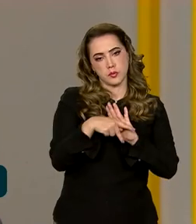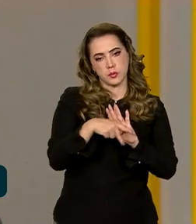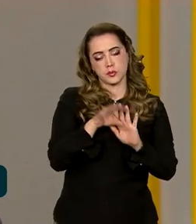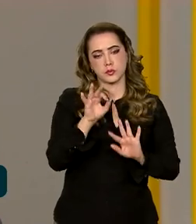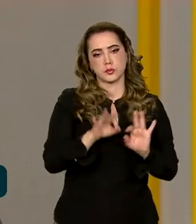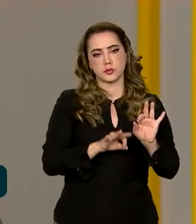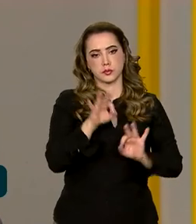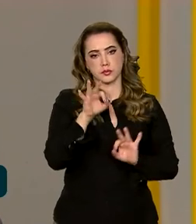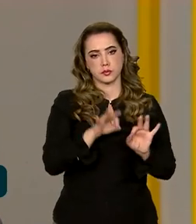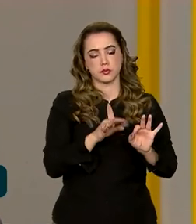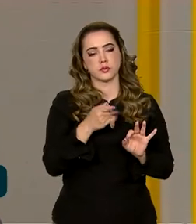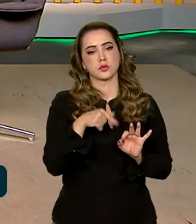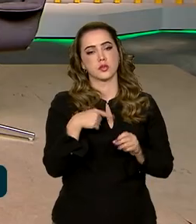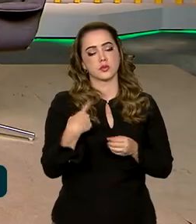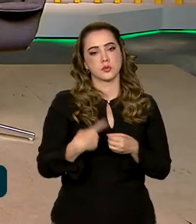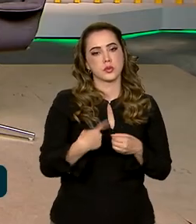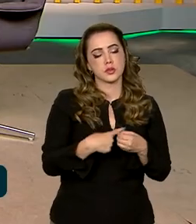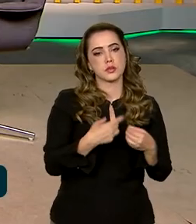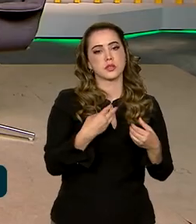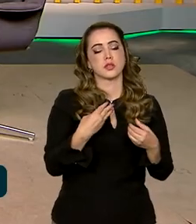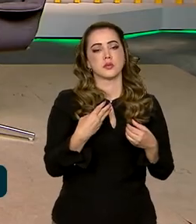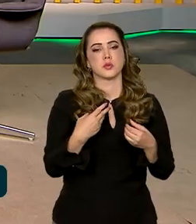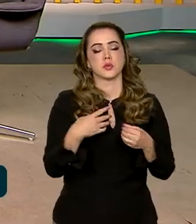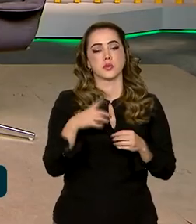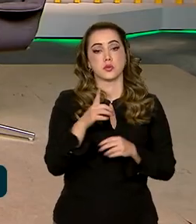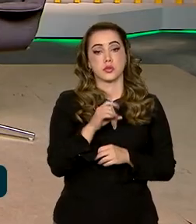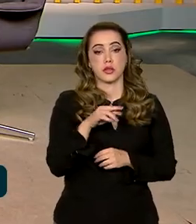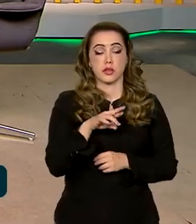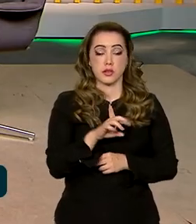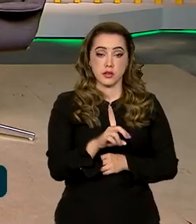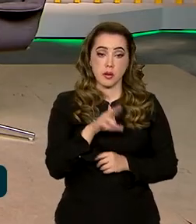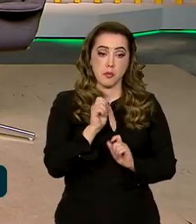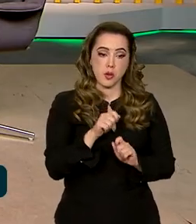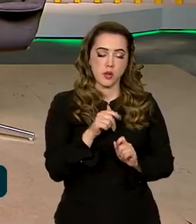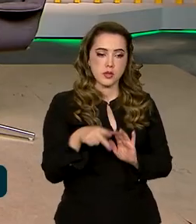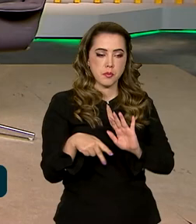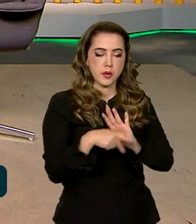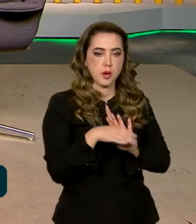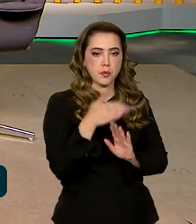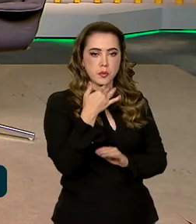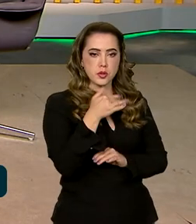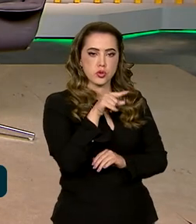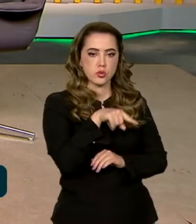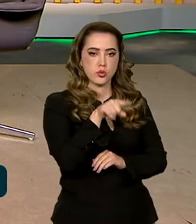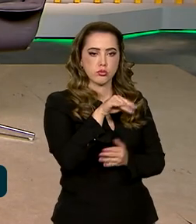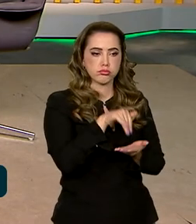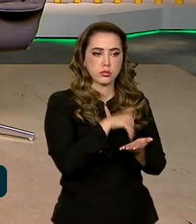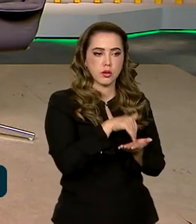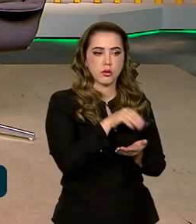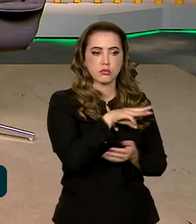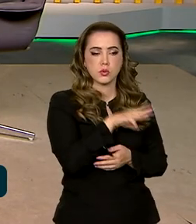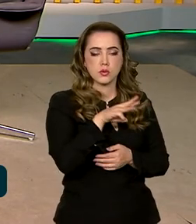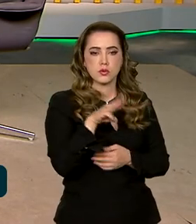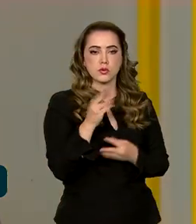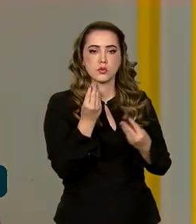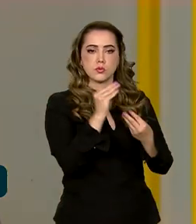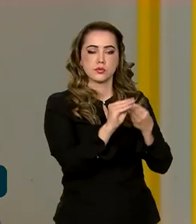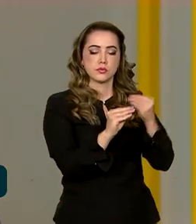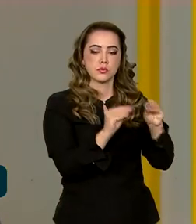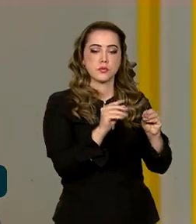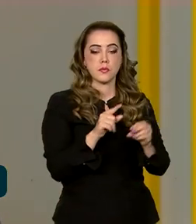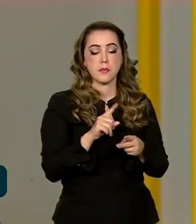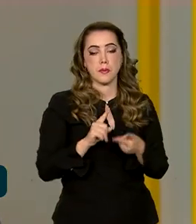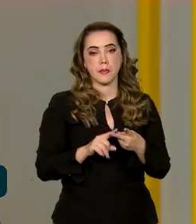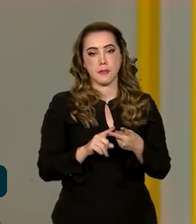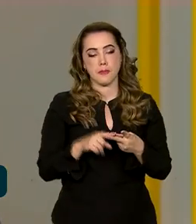plano, o município, Detran, ele possa cadastrar as próprias ações e os próprios produtos. E